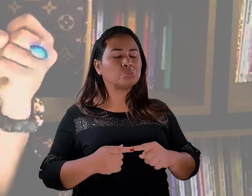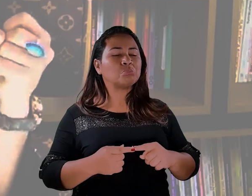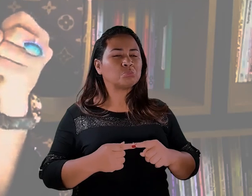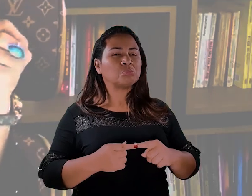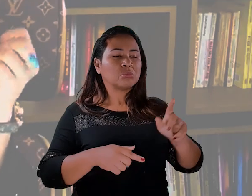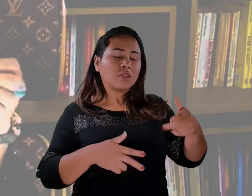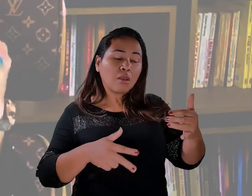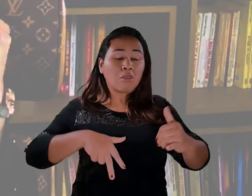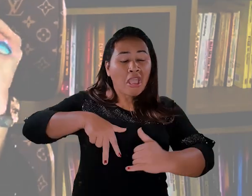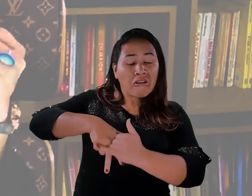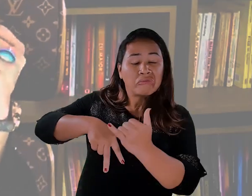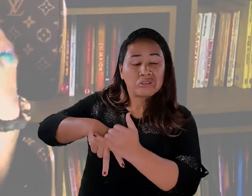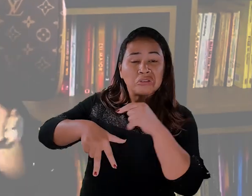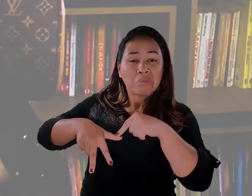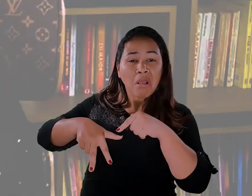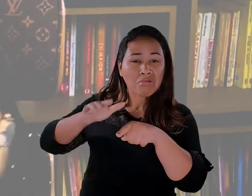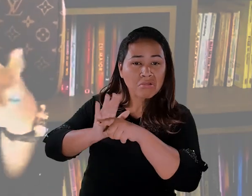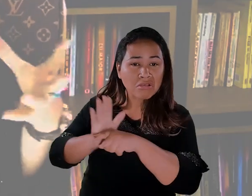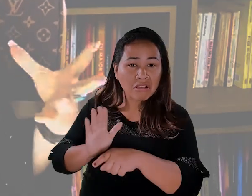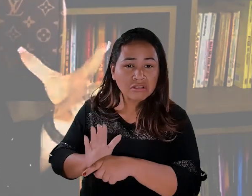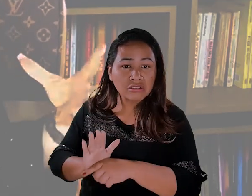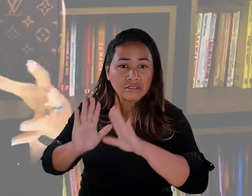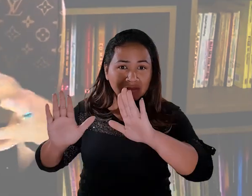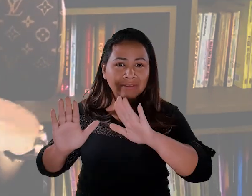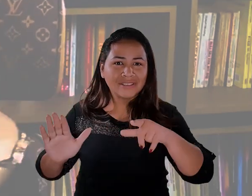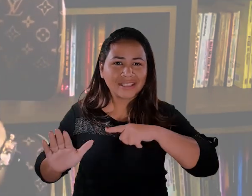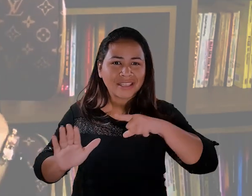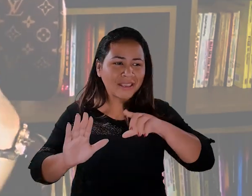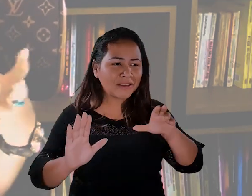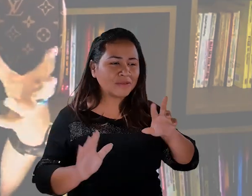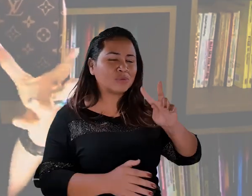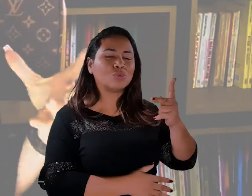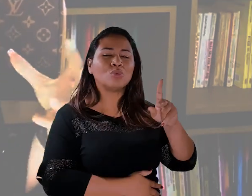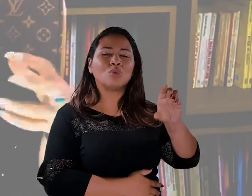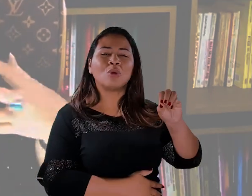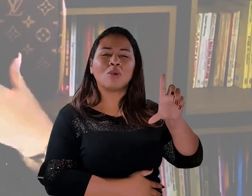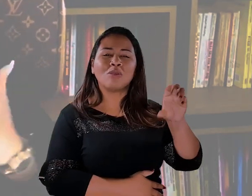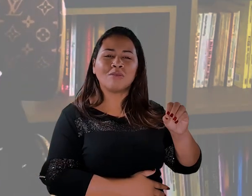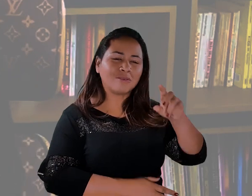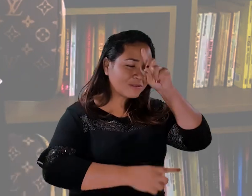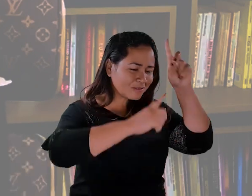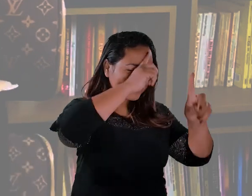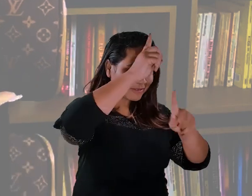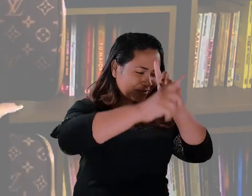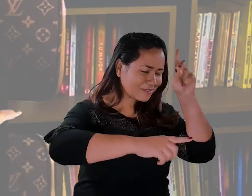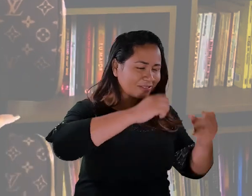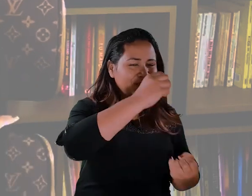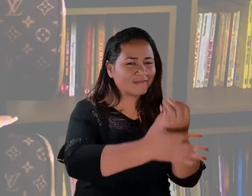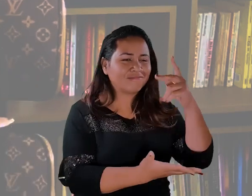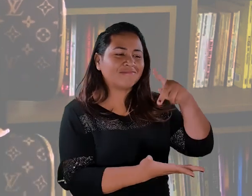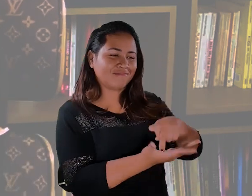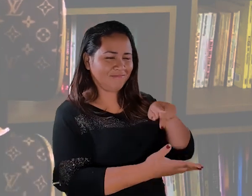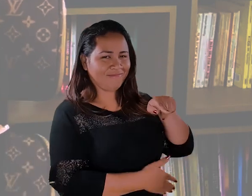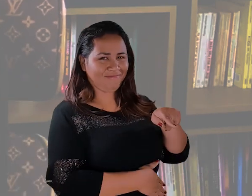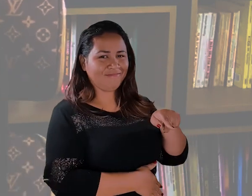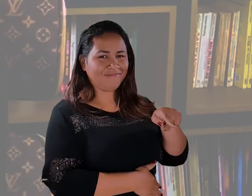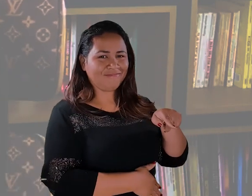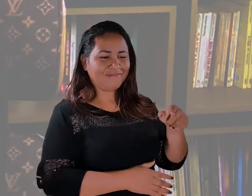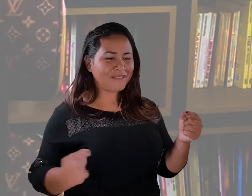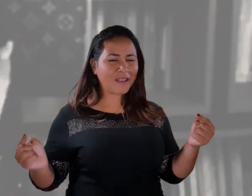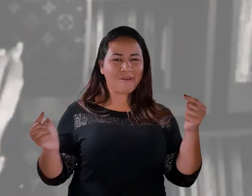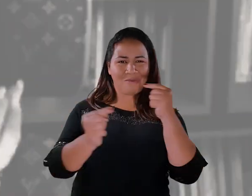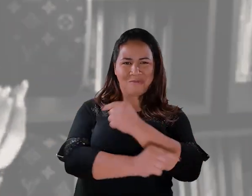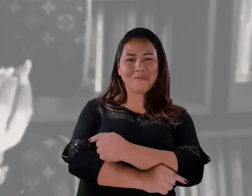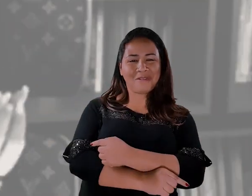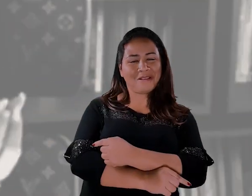holococriador. O holococriador é quem? O movimento holococriador. Essa filosofia de vida. Esse estilo de viver como um holococriador. É